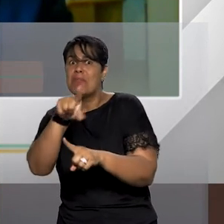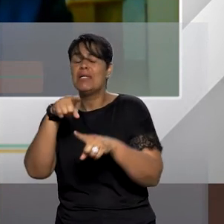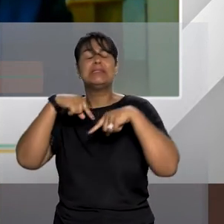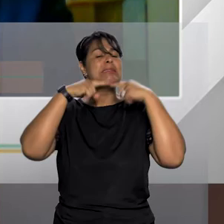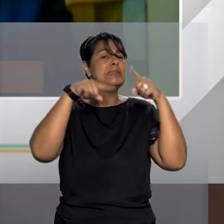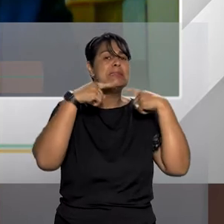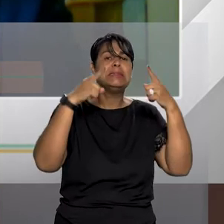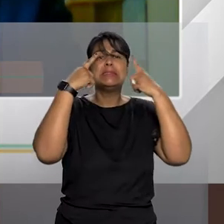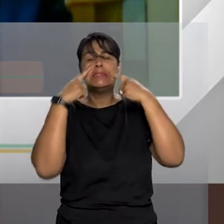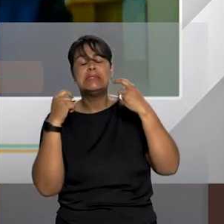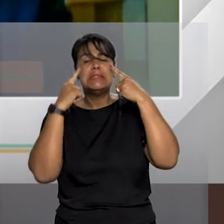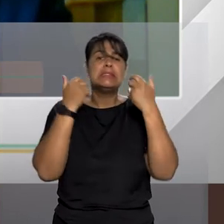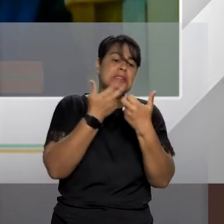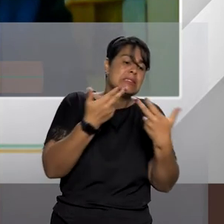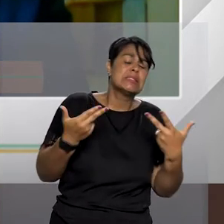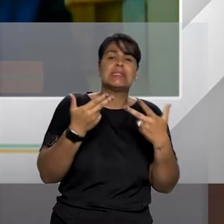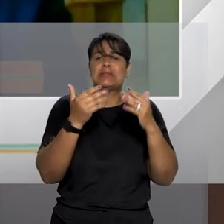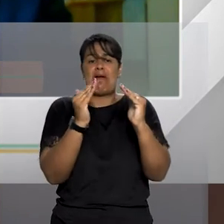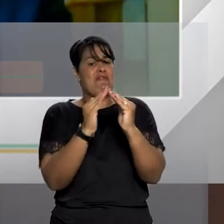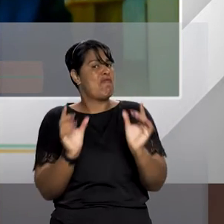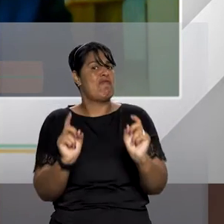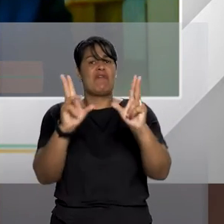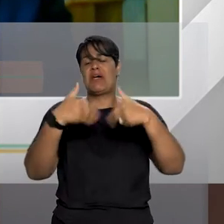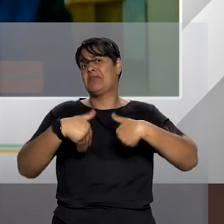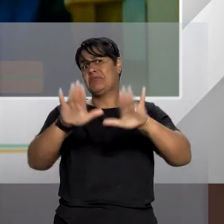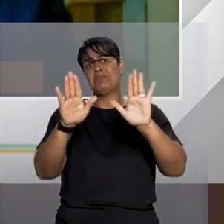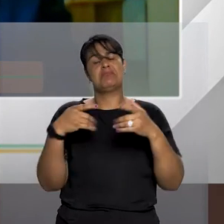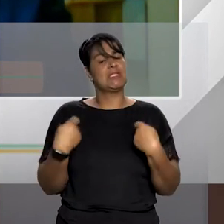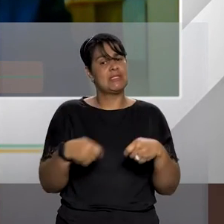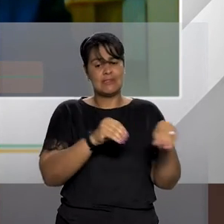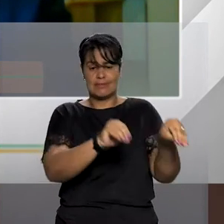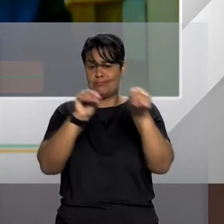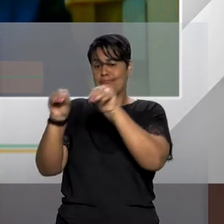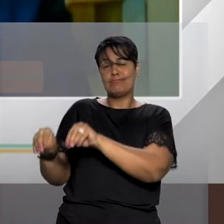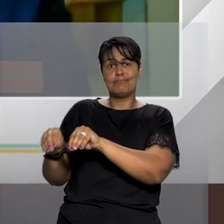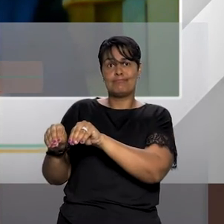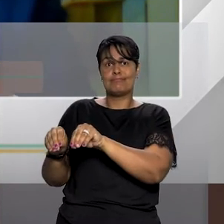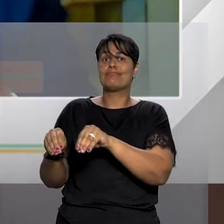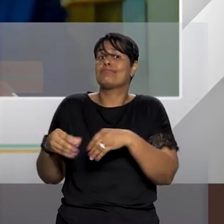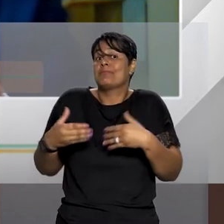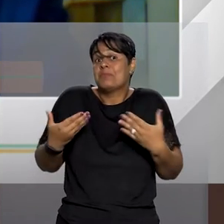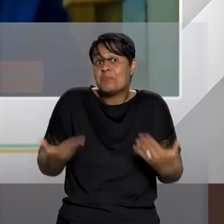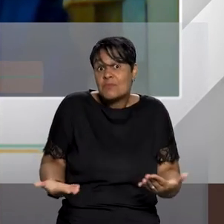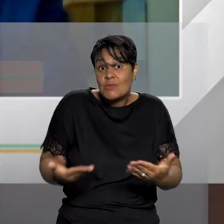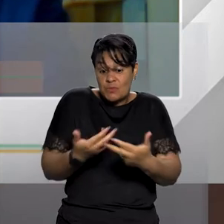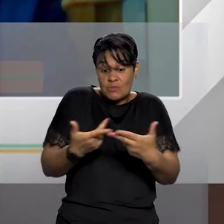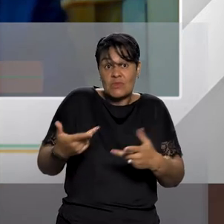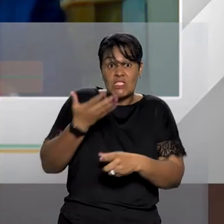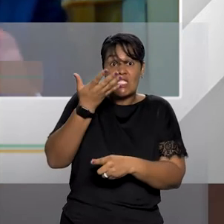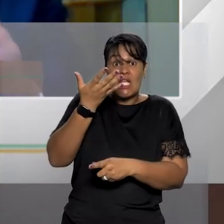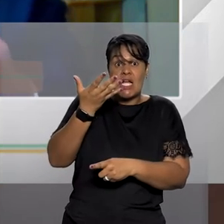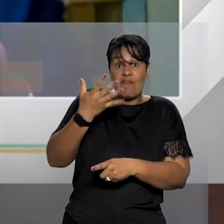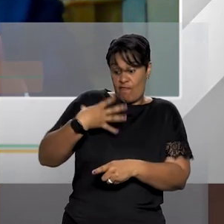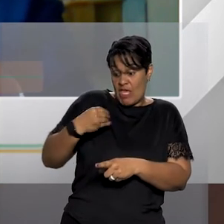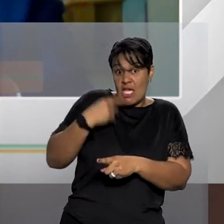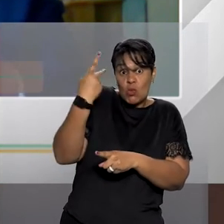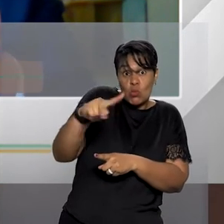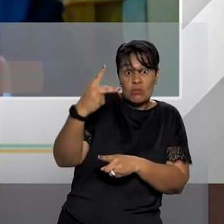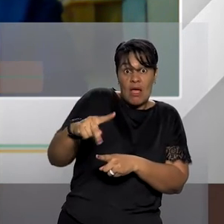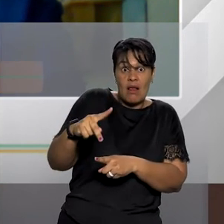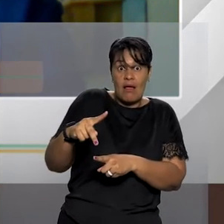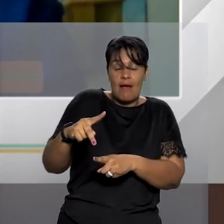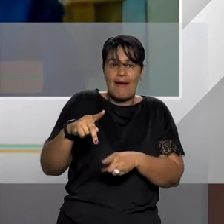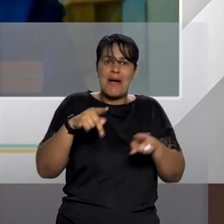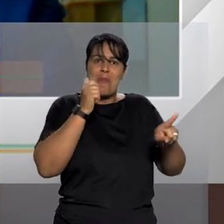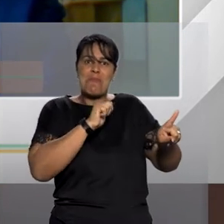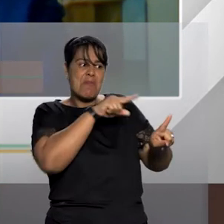as consequências do feminicídio para esses órfãos do feminicídio, ela é brutal porque eles perdem a mãe que foi assassinada, regra geral